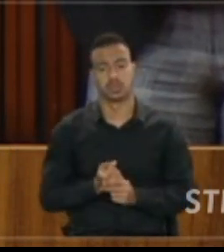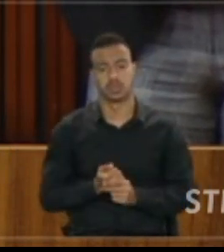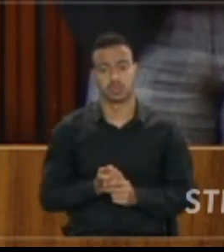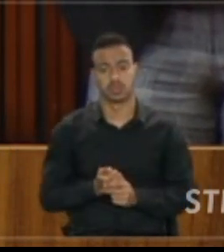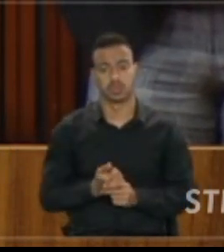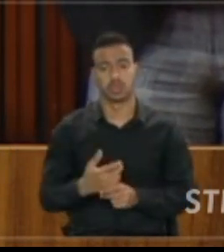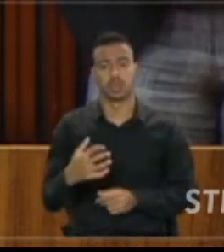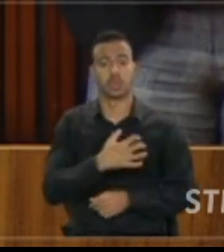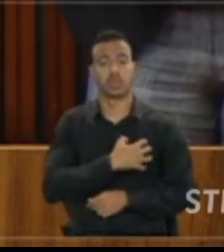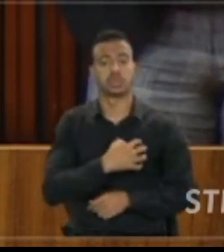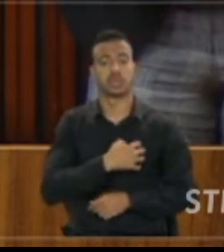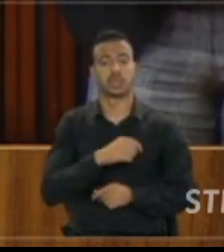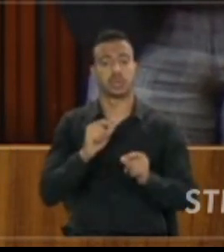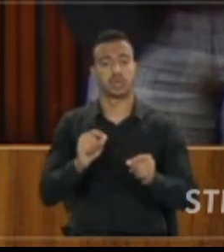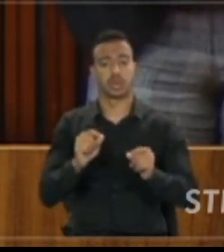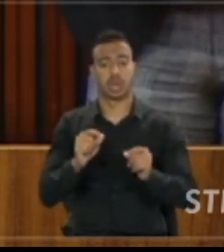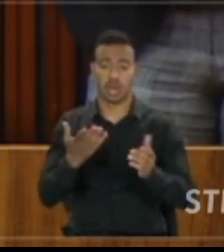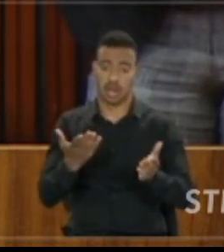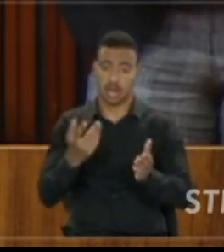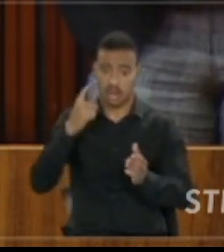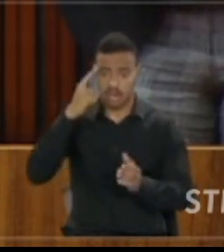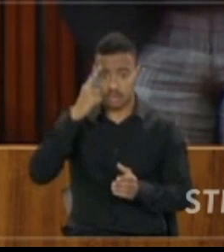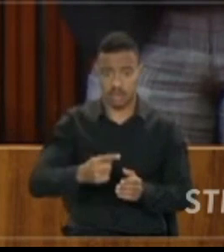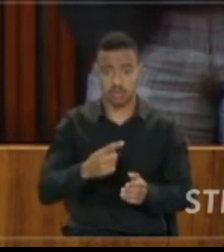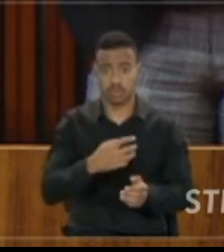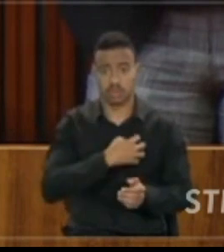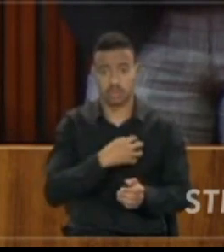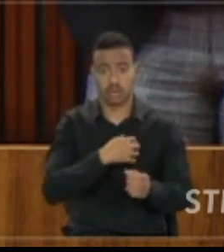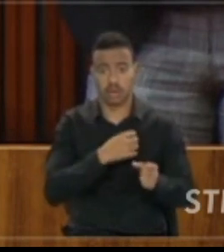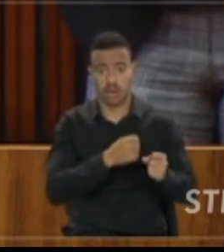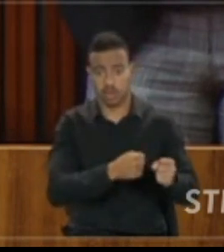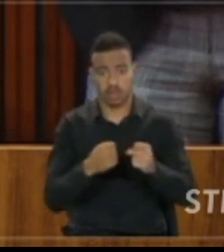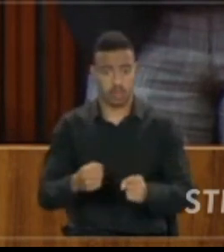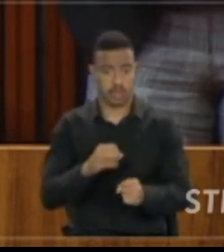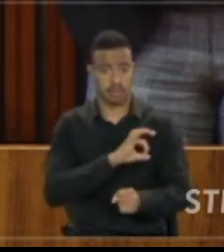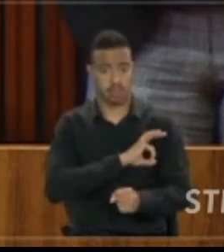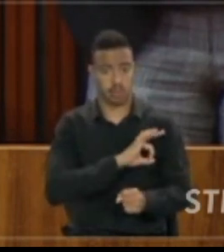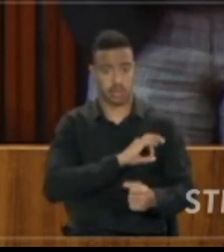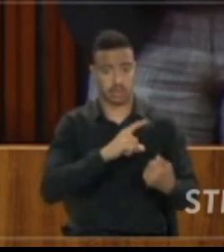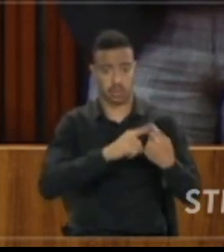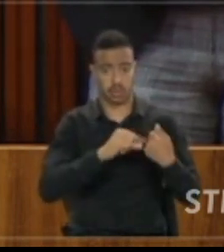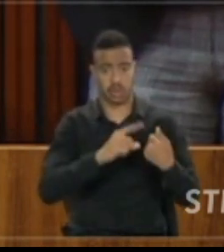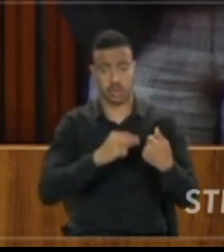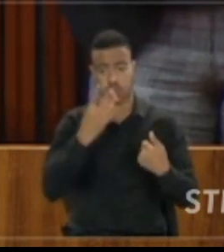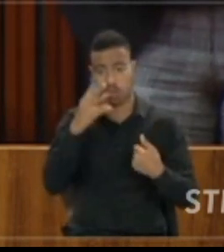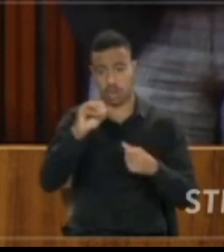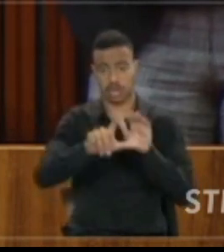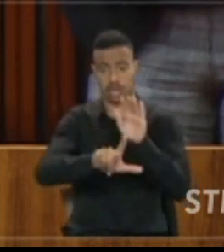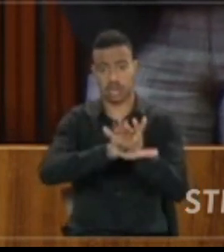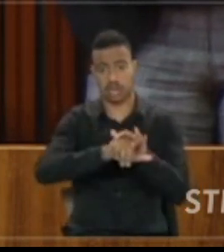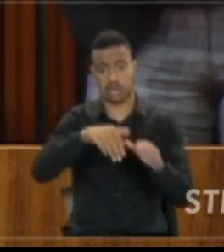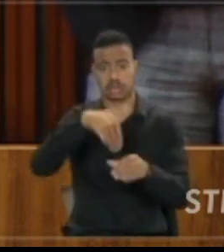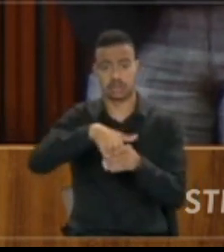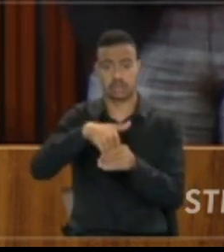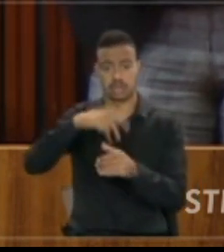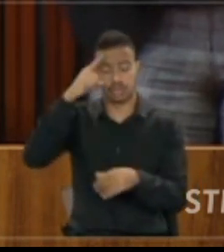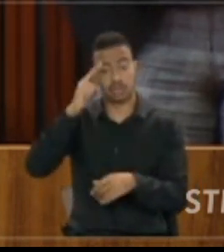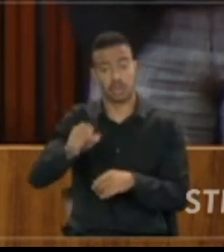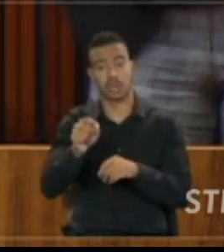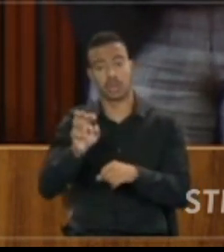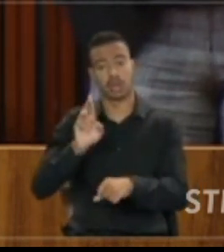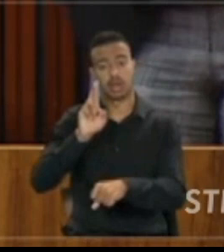no sentido e determinou, no exercício do poder de polícia previsto no artigo 40 da lei das eleições, determinou que os